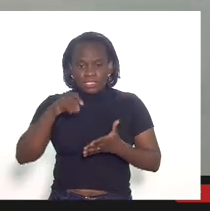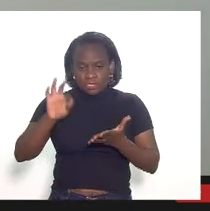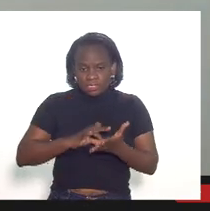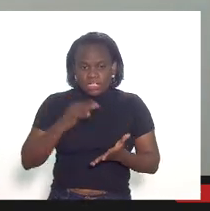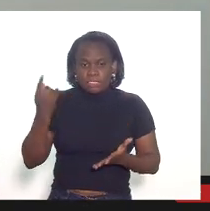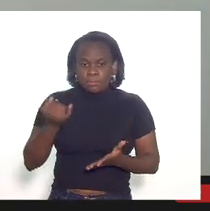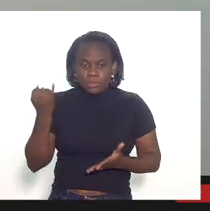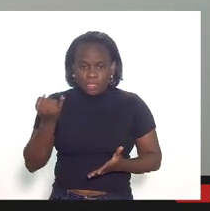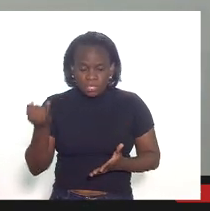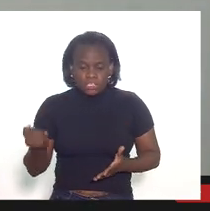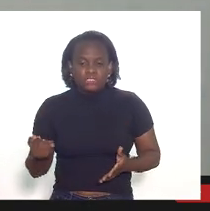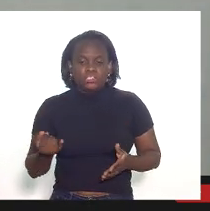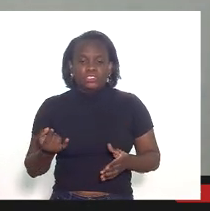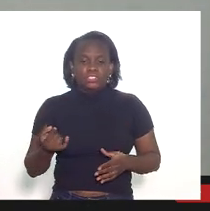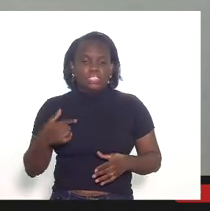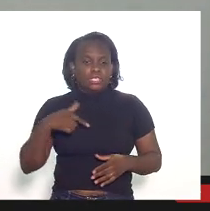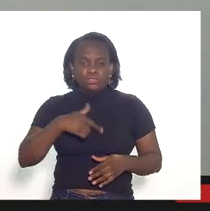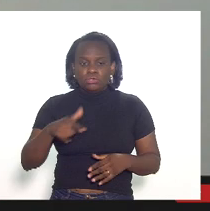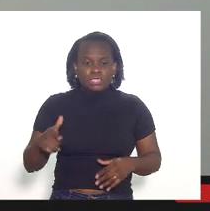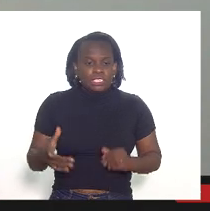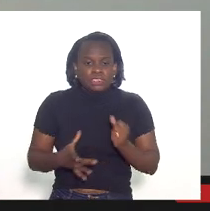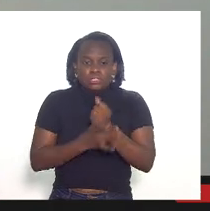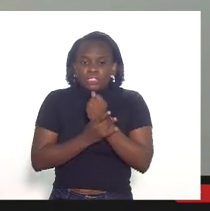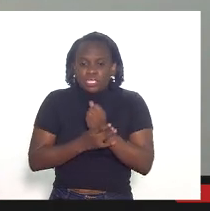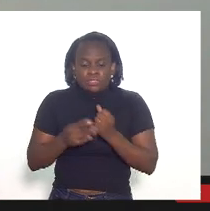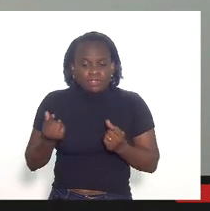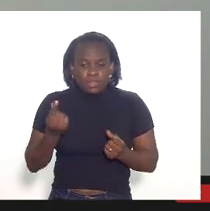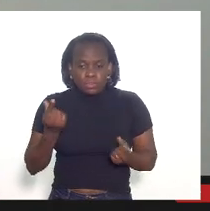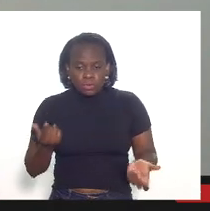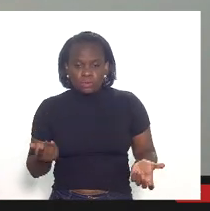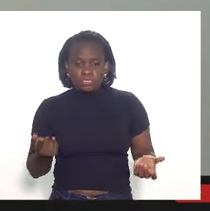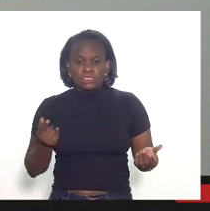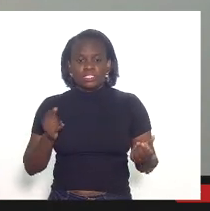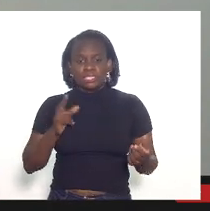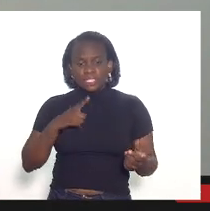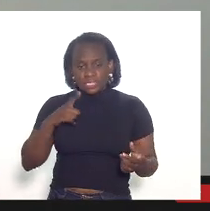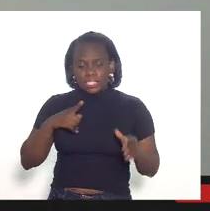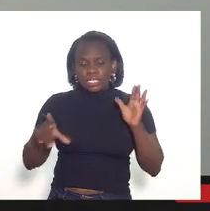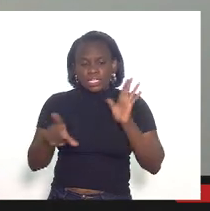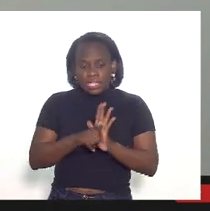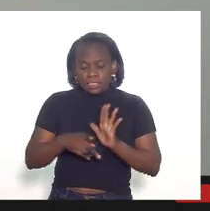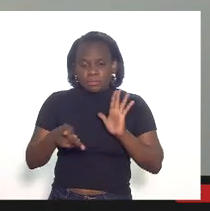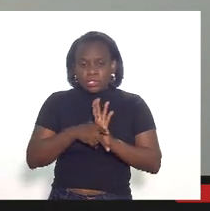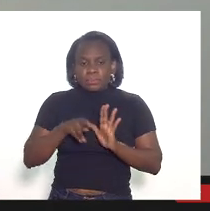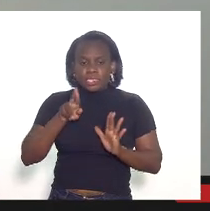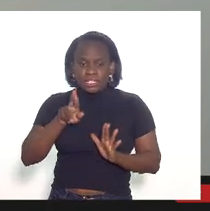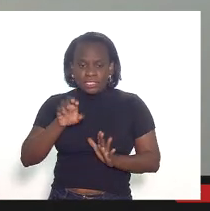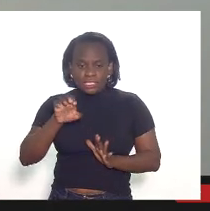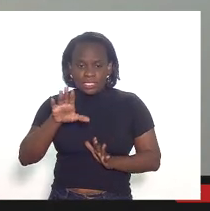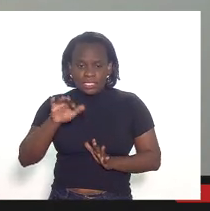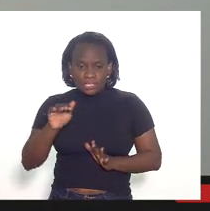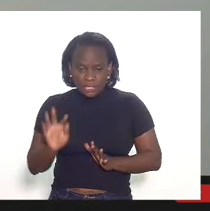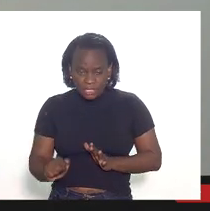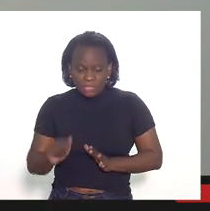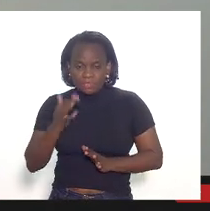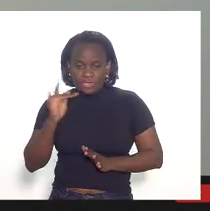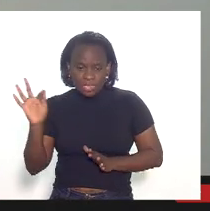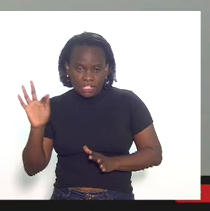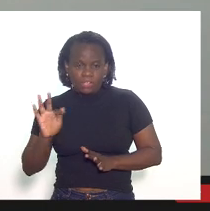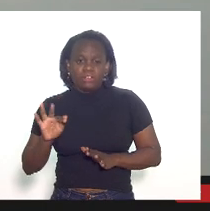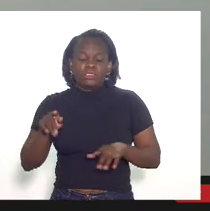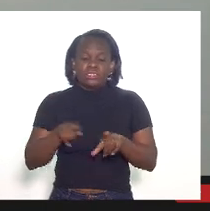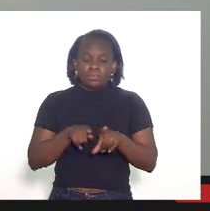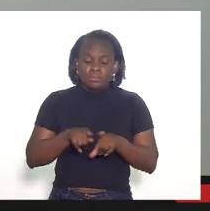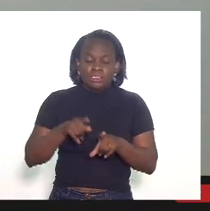extremamente importante nós não temos segurança sobre os valores elas envolvem legislações da Receita Federal e mesmo que desescredenciamos